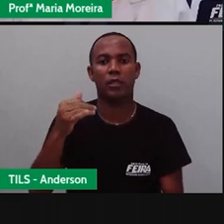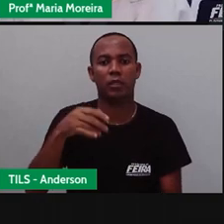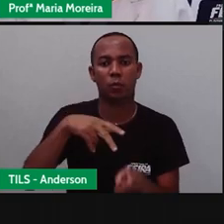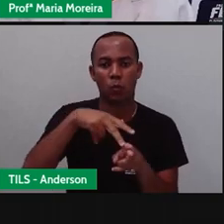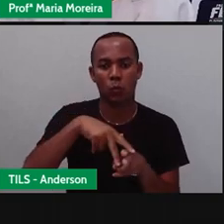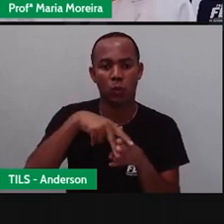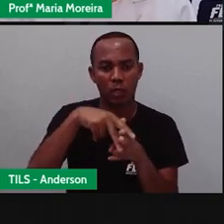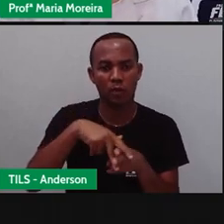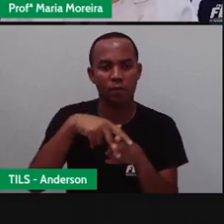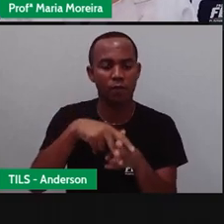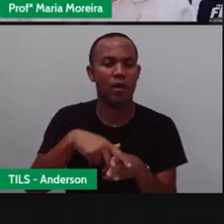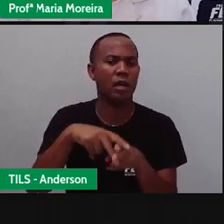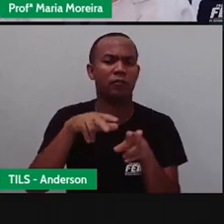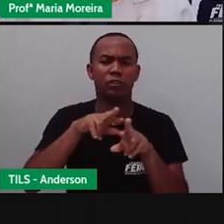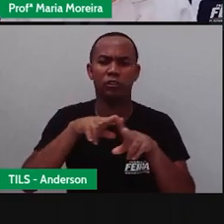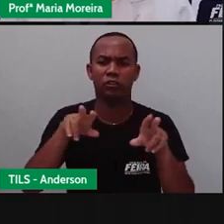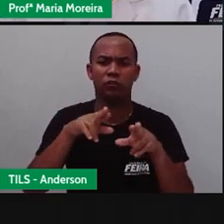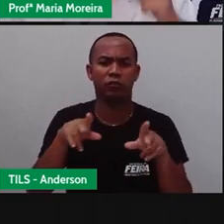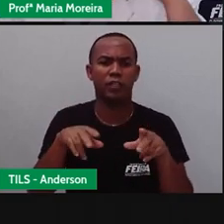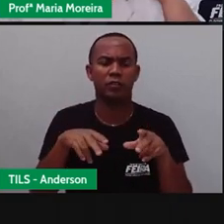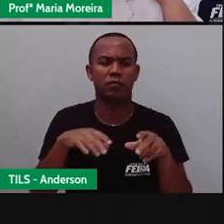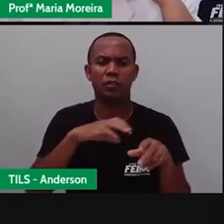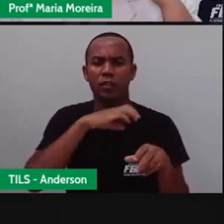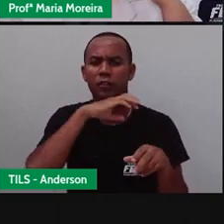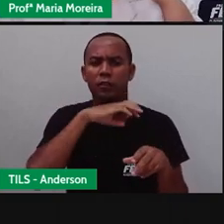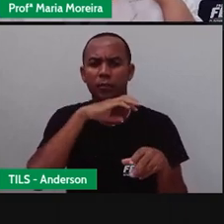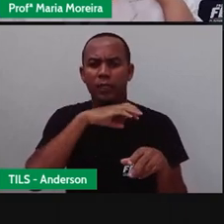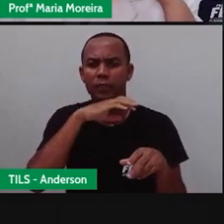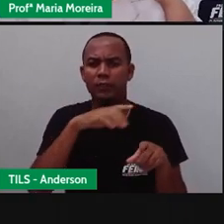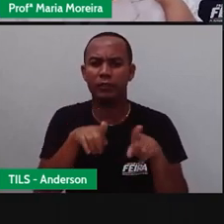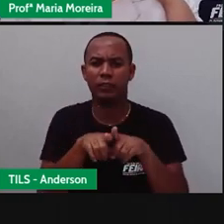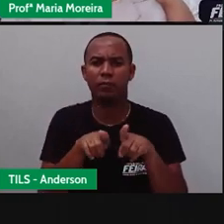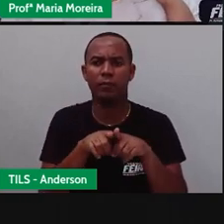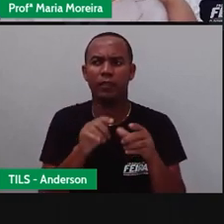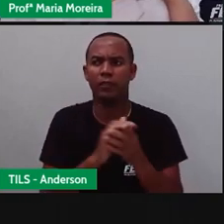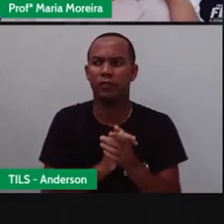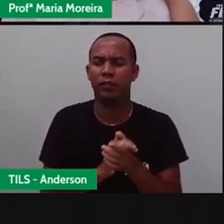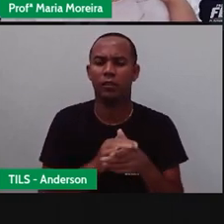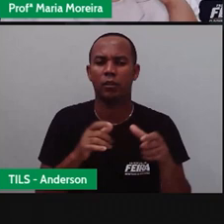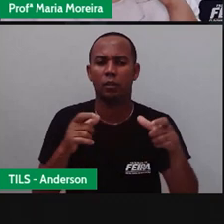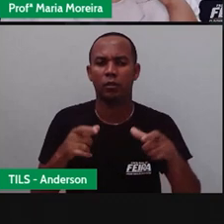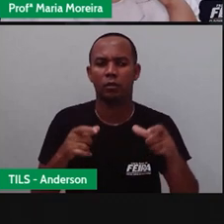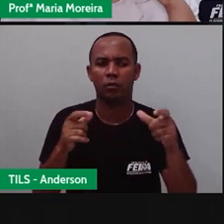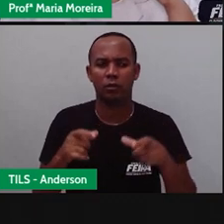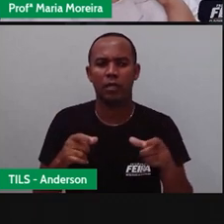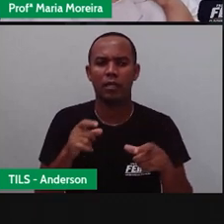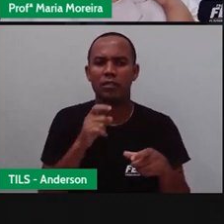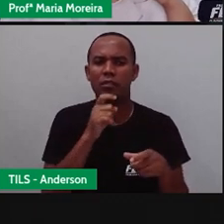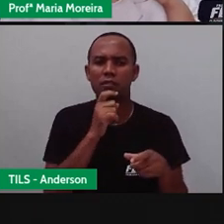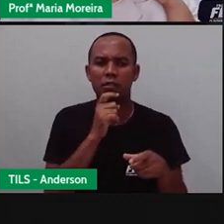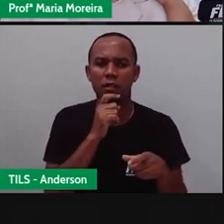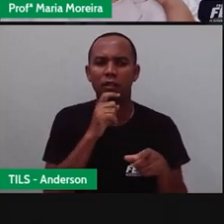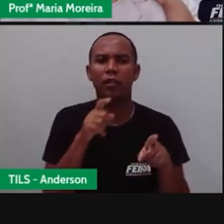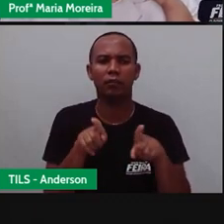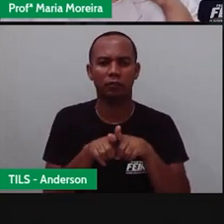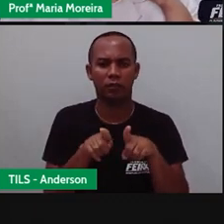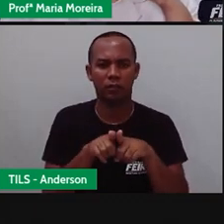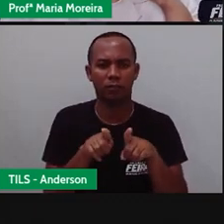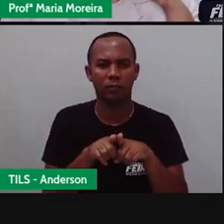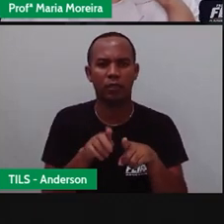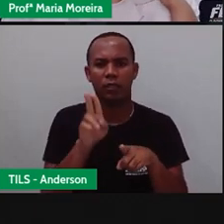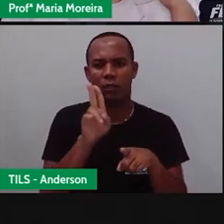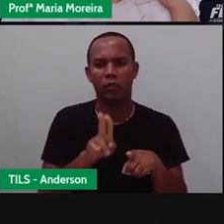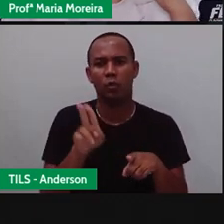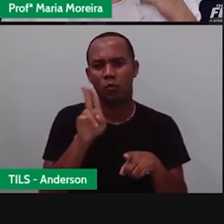o camelo. E existem localidades, principalmente em locais gelados, que se usa o cachorro. Tem cachorro aí que puxa treinol. Você